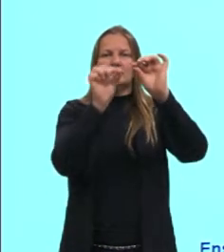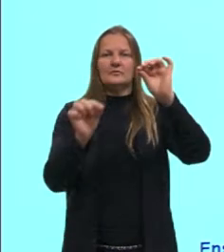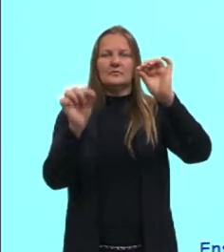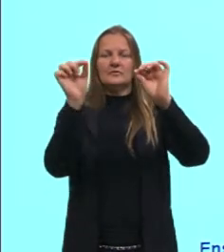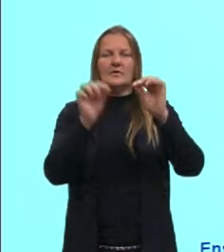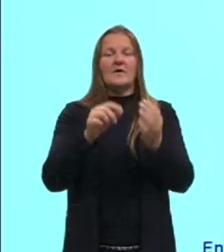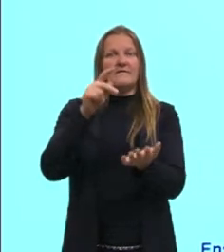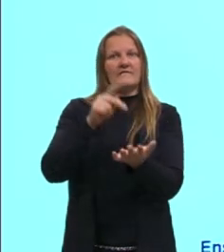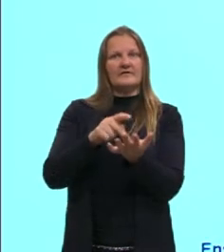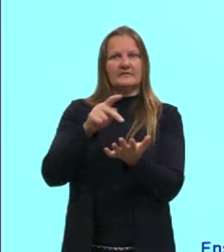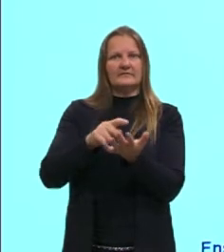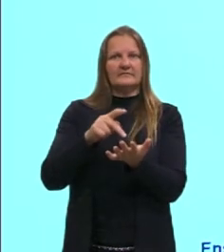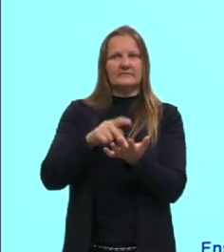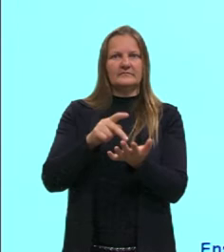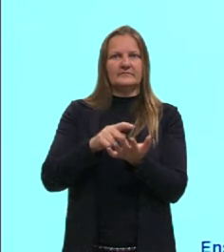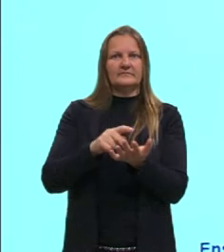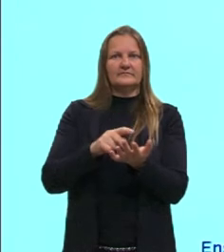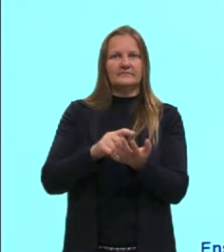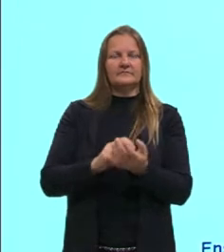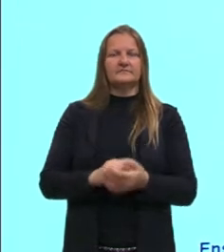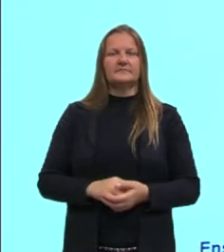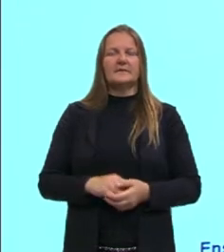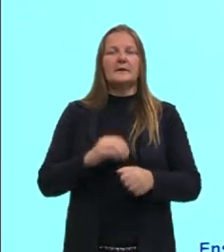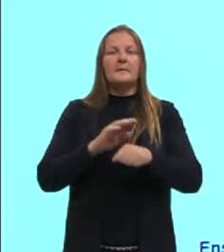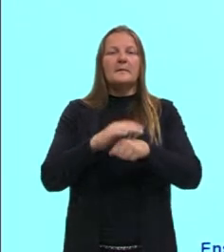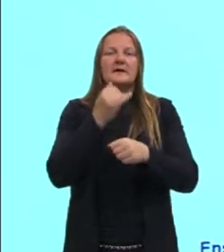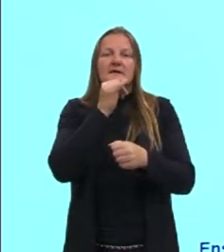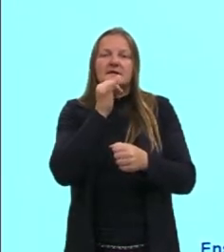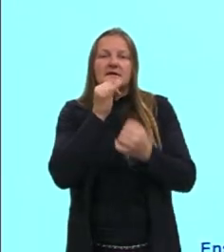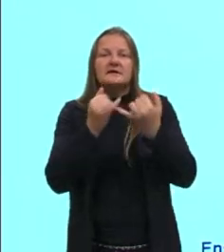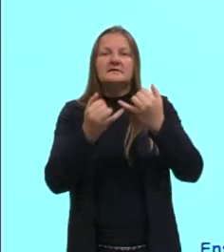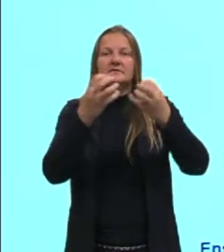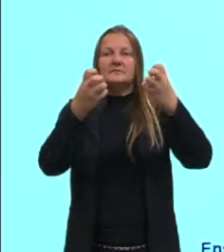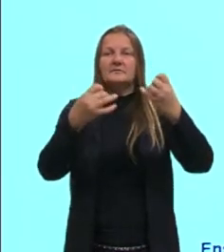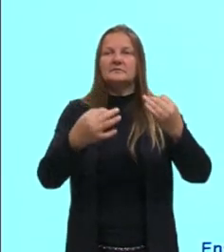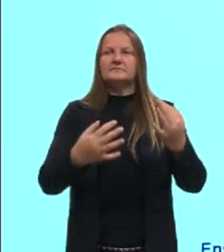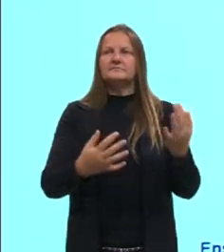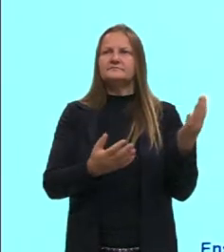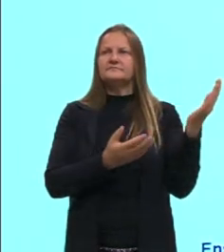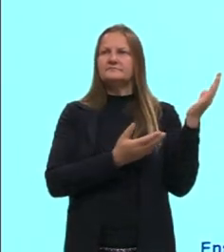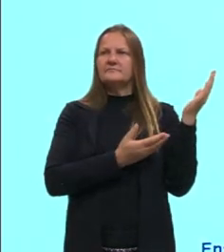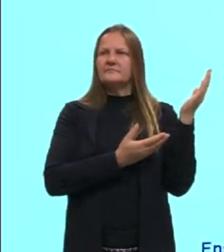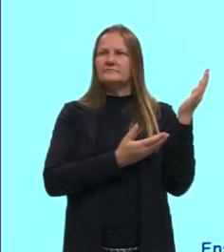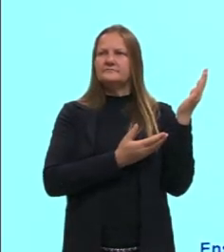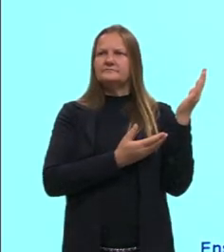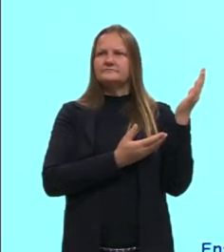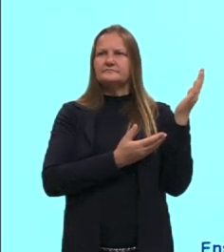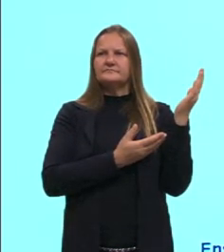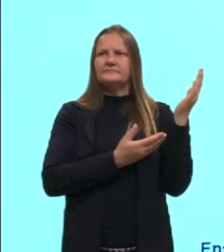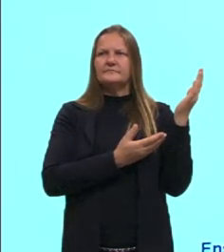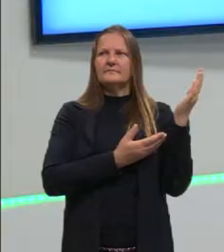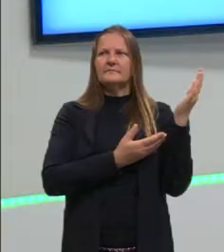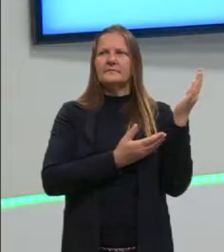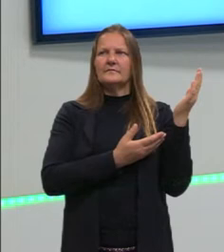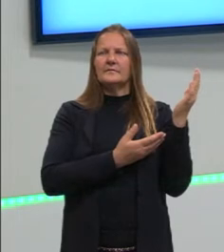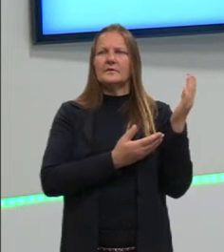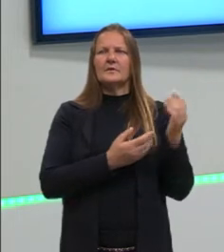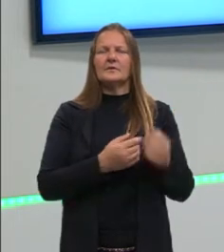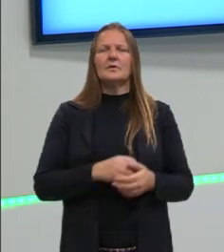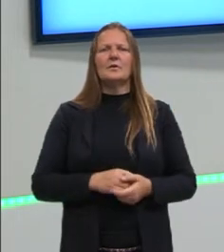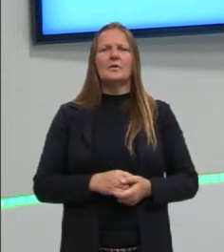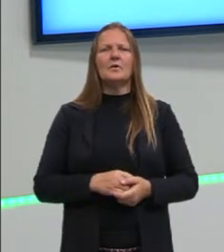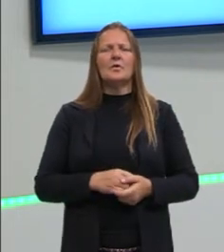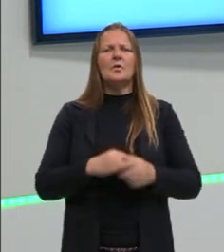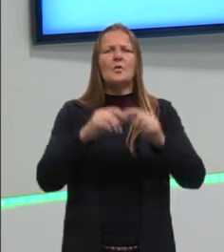verdadeira. Mais um exemplo. Um triângulo possui dez lados. Bom, peraí.